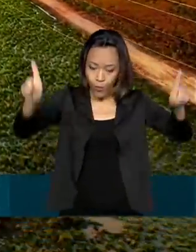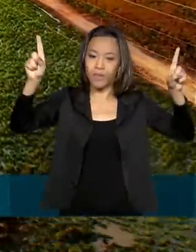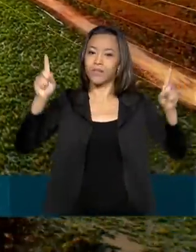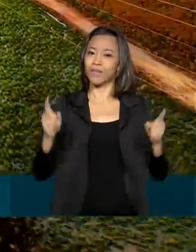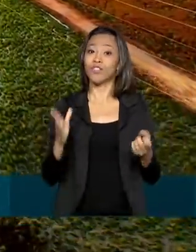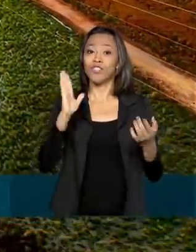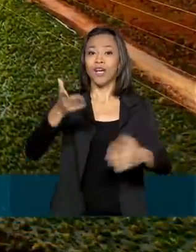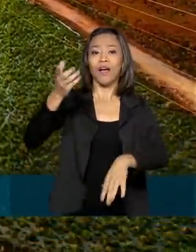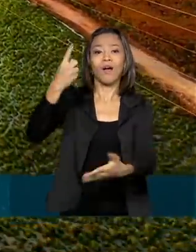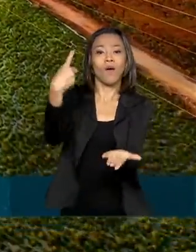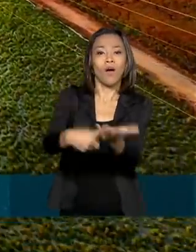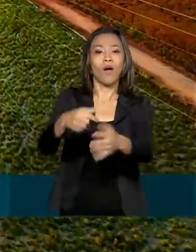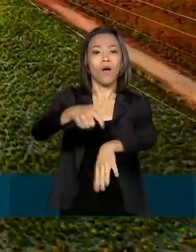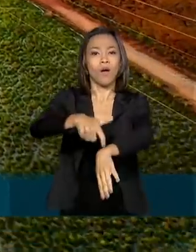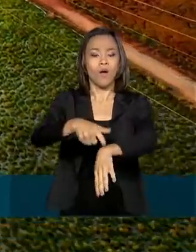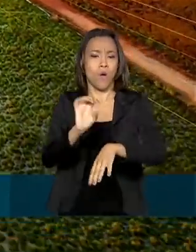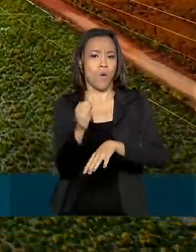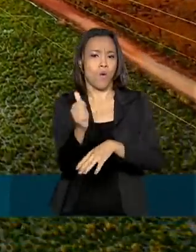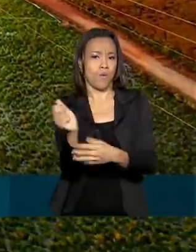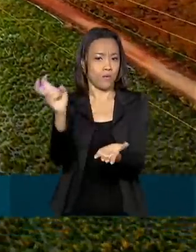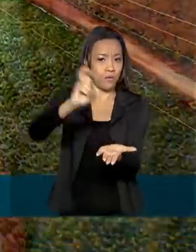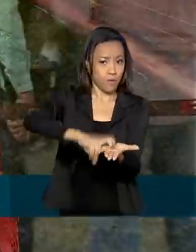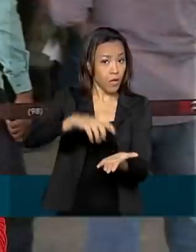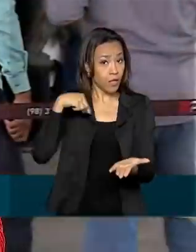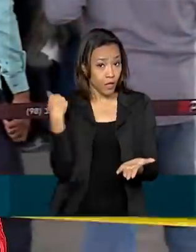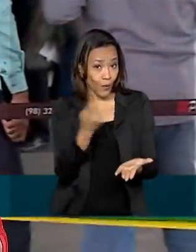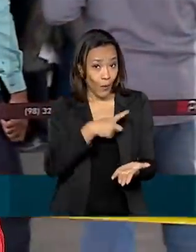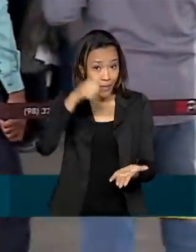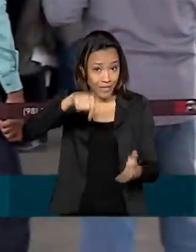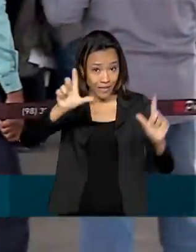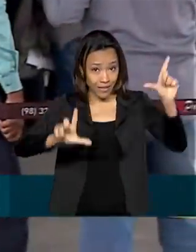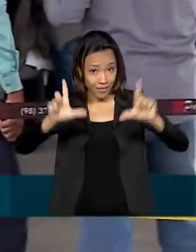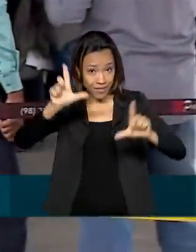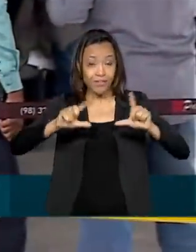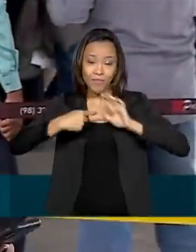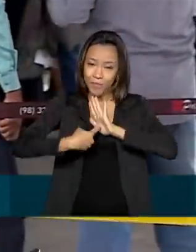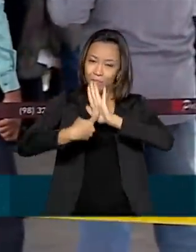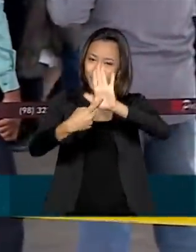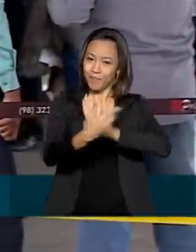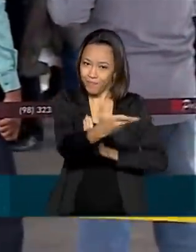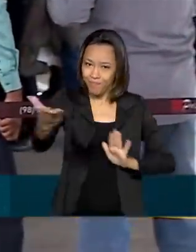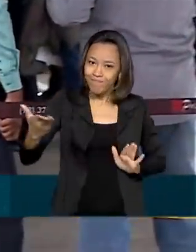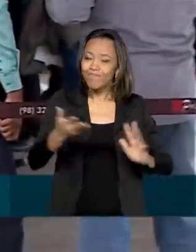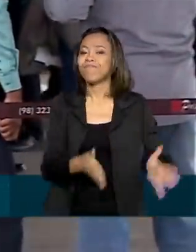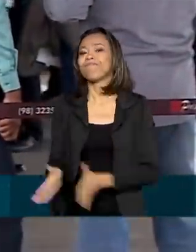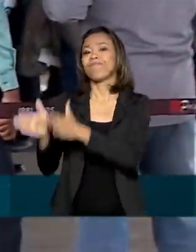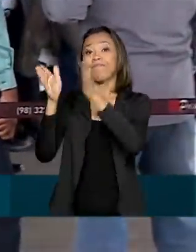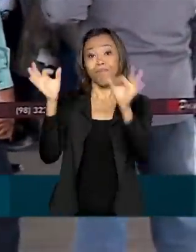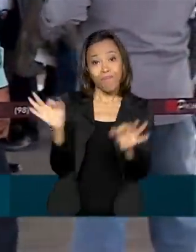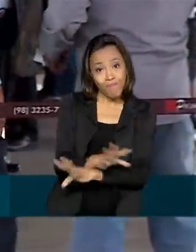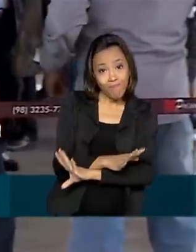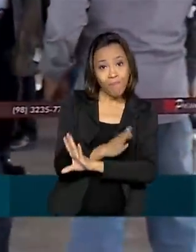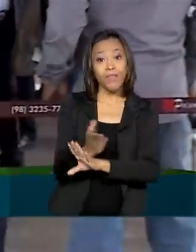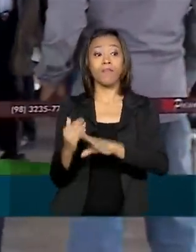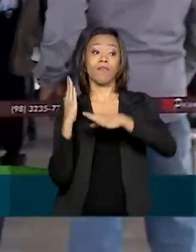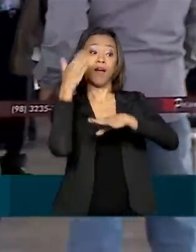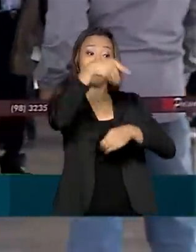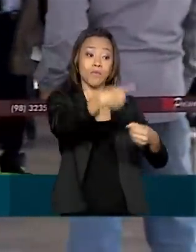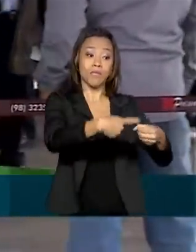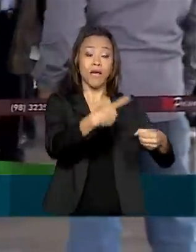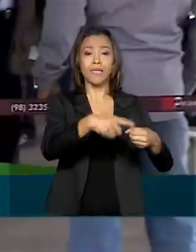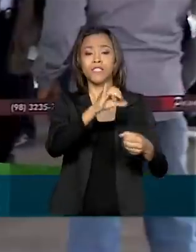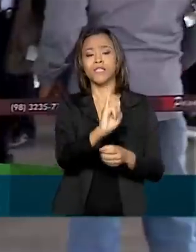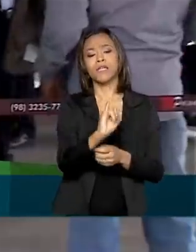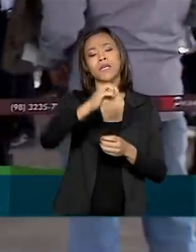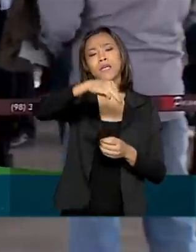marcada para as 11h30 da manhã e nós vamos transmitir tudo ao vivo aqui na TV Brasil. Depois dessa cerimônia, o presidente Jair Bolsonaro vai para a Imperatriz,